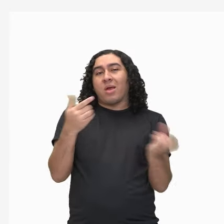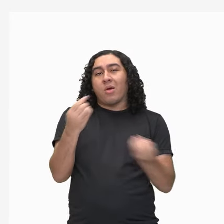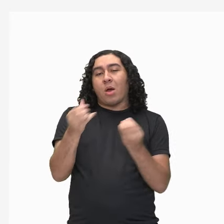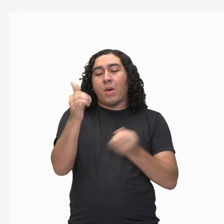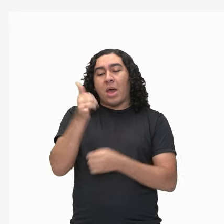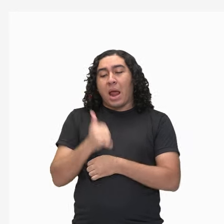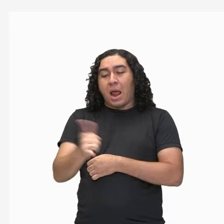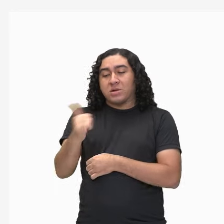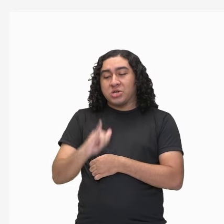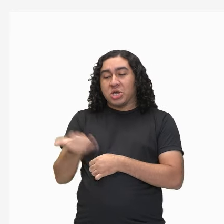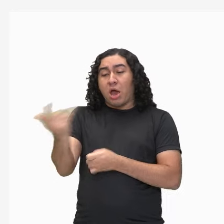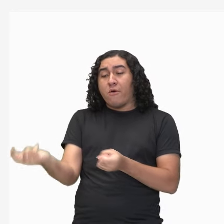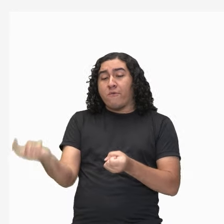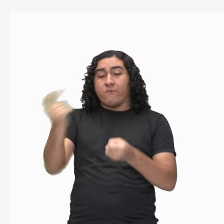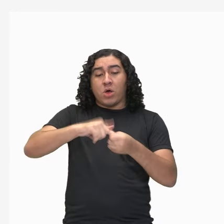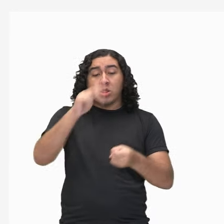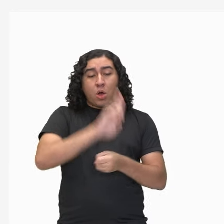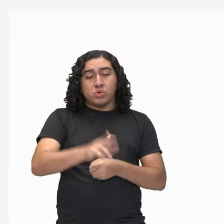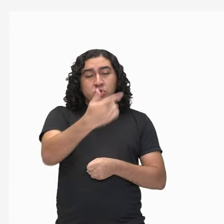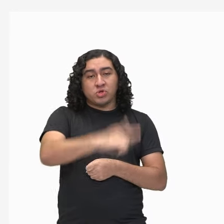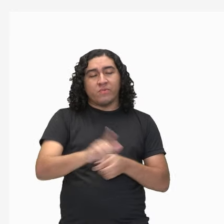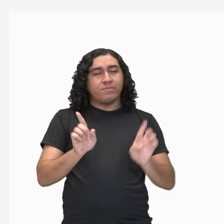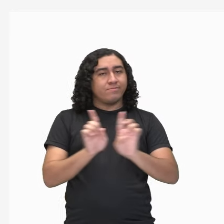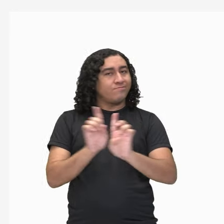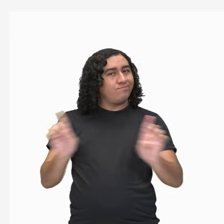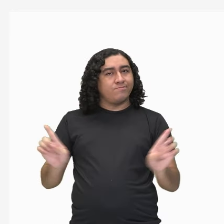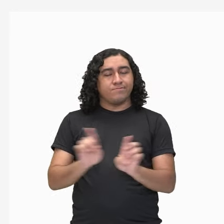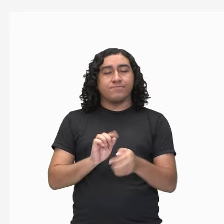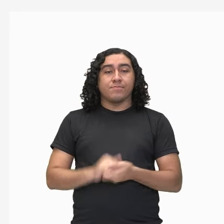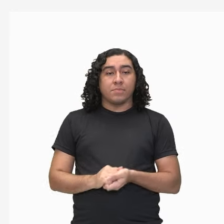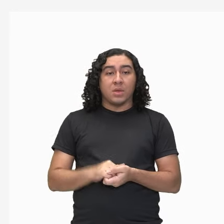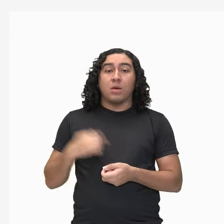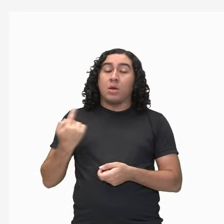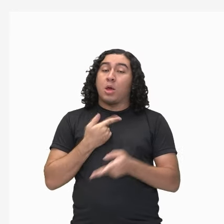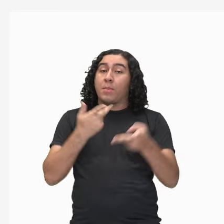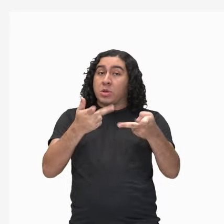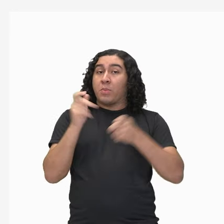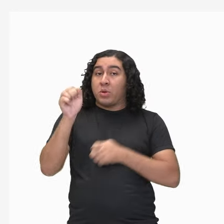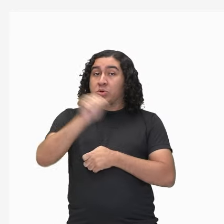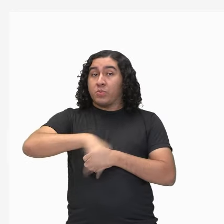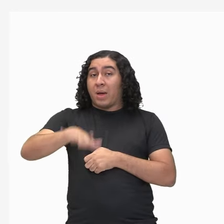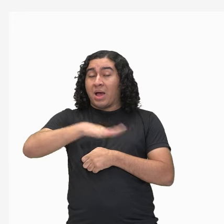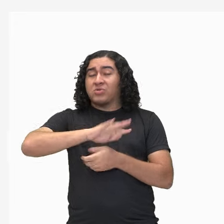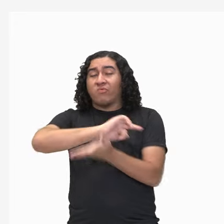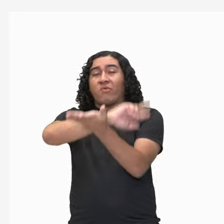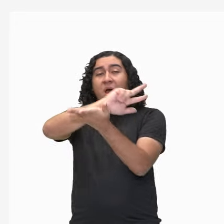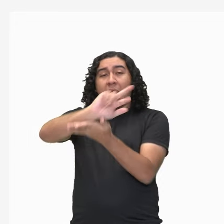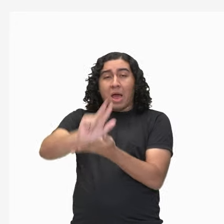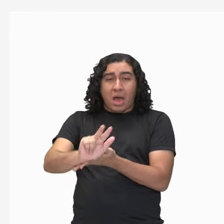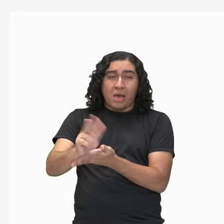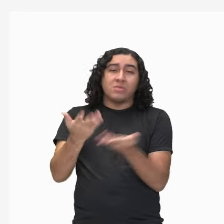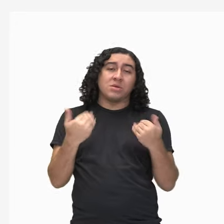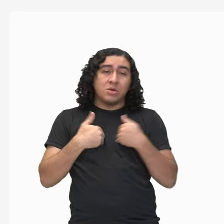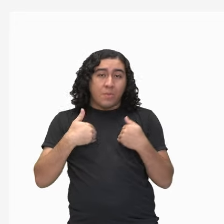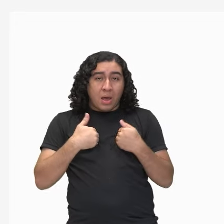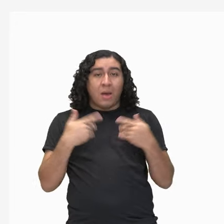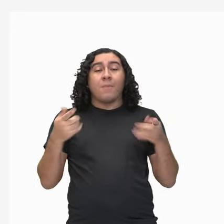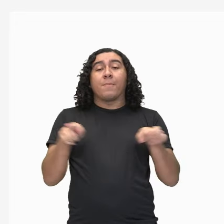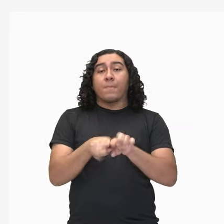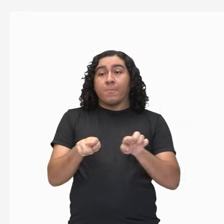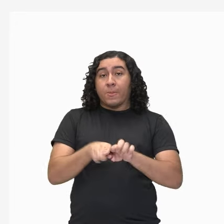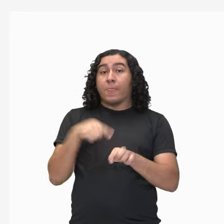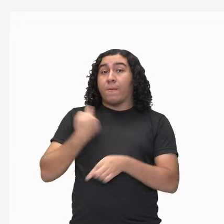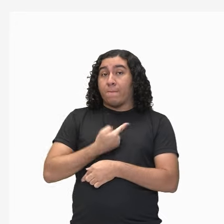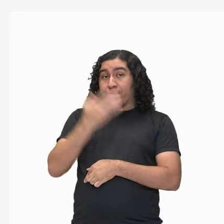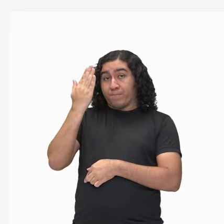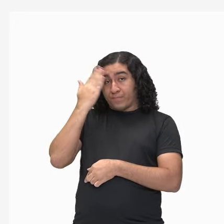fluxo de energia. A gente observou aqui no cenário várias espécies, vários animais e a gente sabe